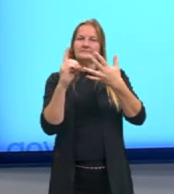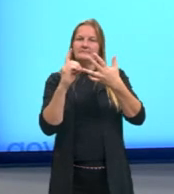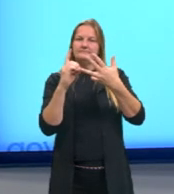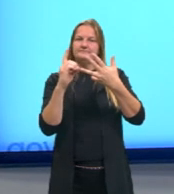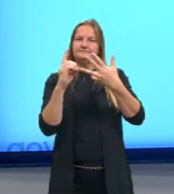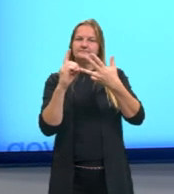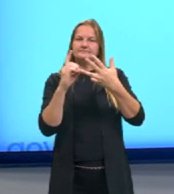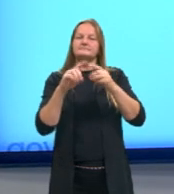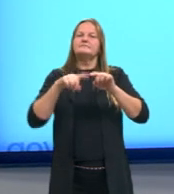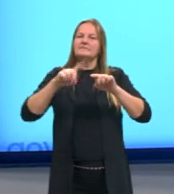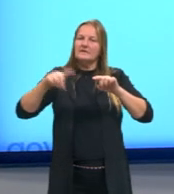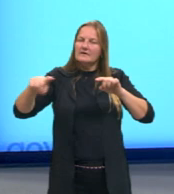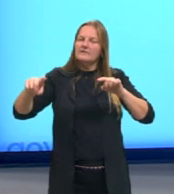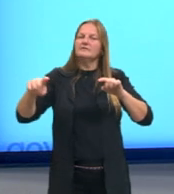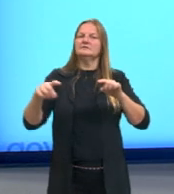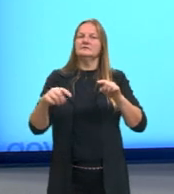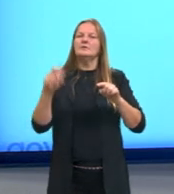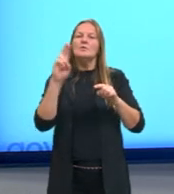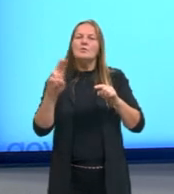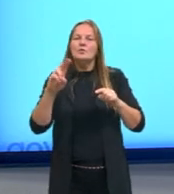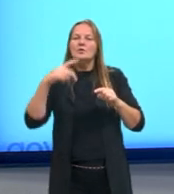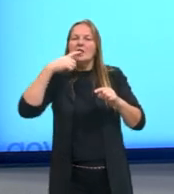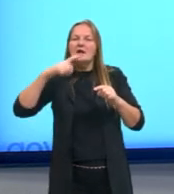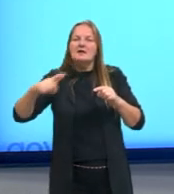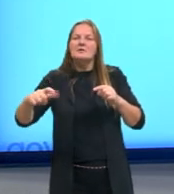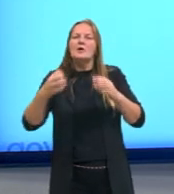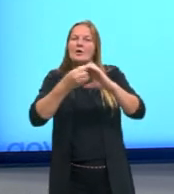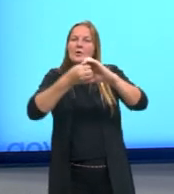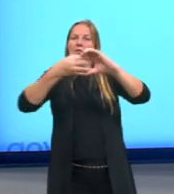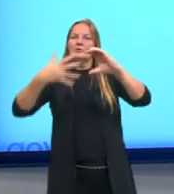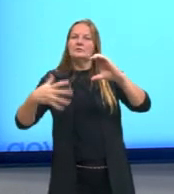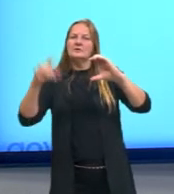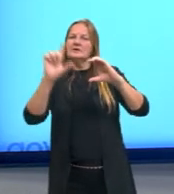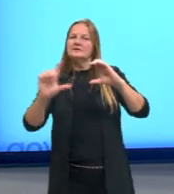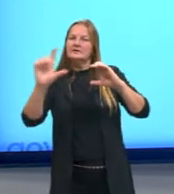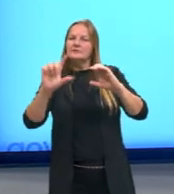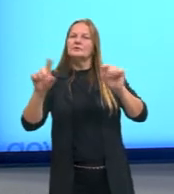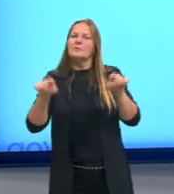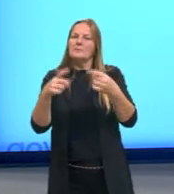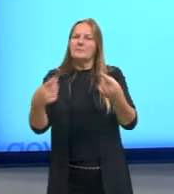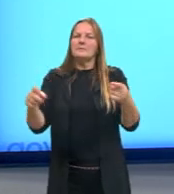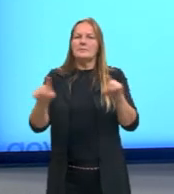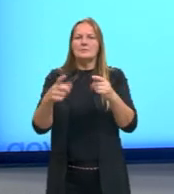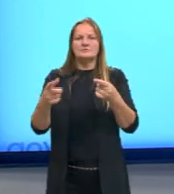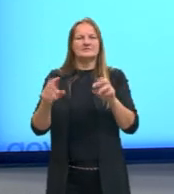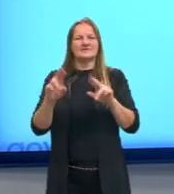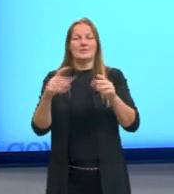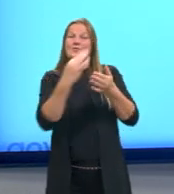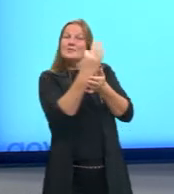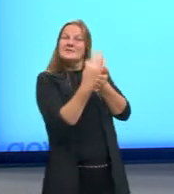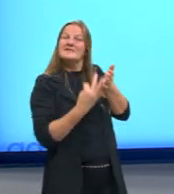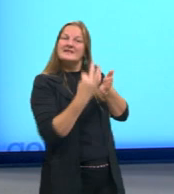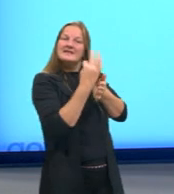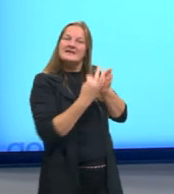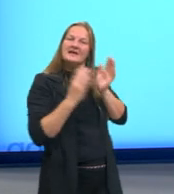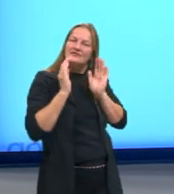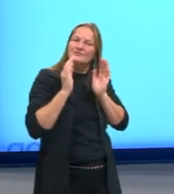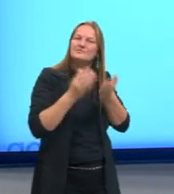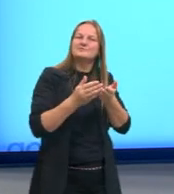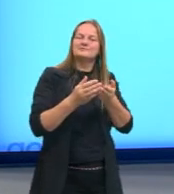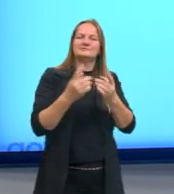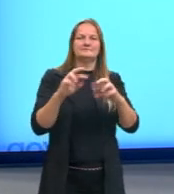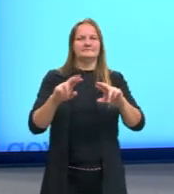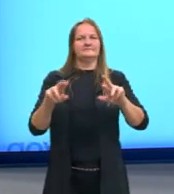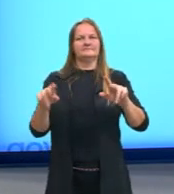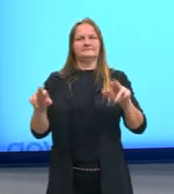também, variação dos da língua como uma característica da literatura e da música. Na verdade, não é bem isso. Ele não está falando sobre como a música